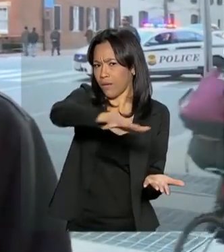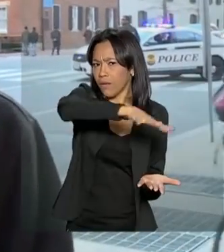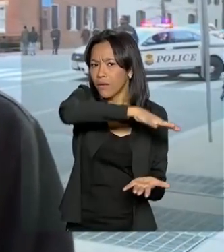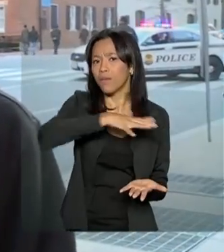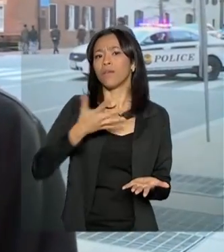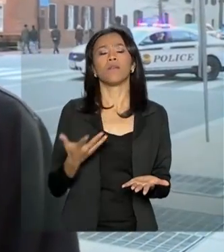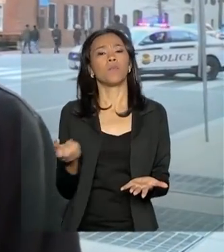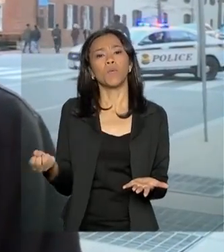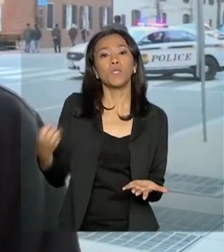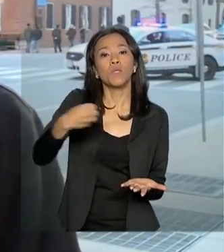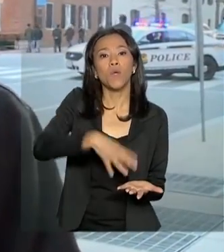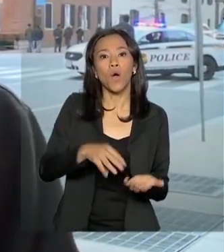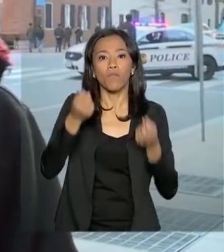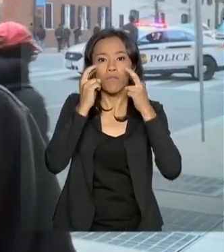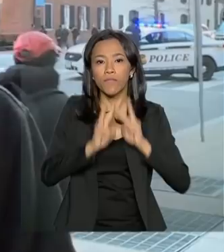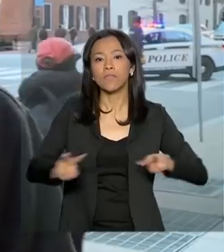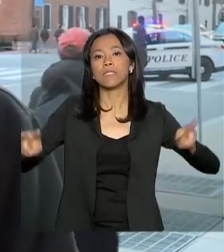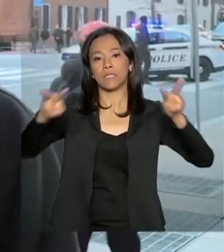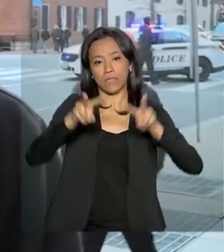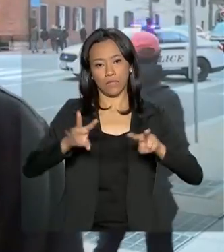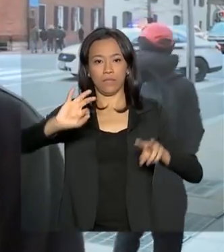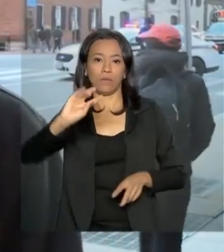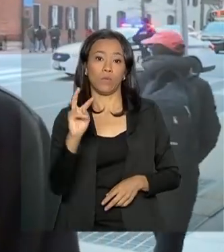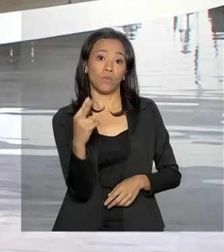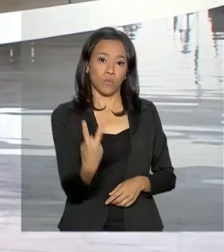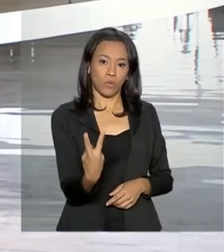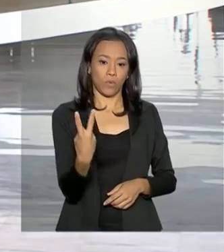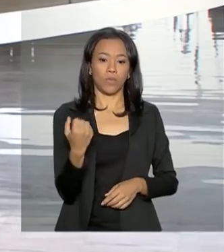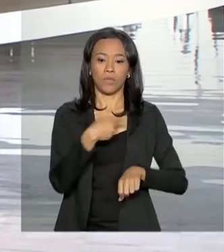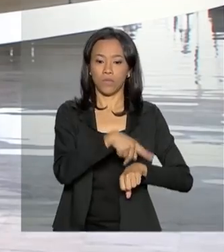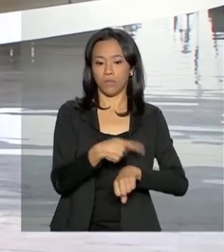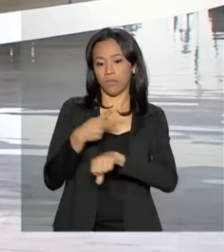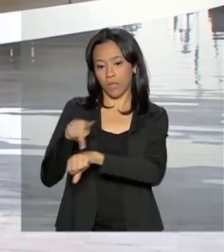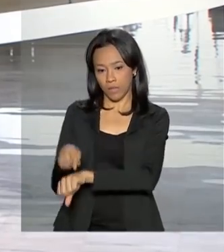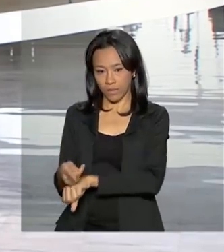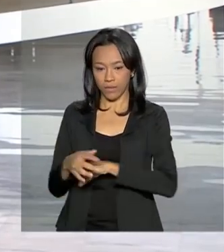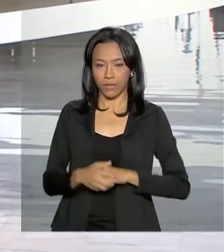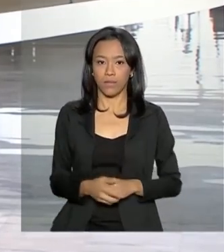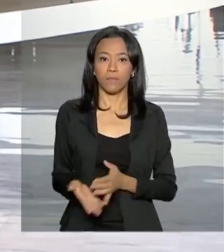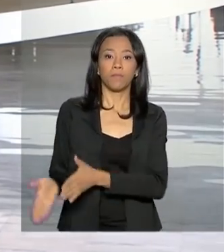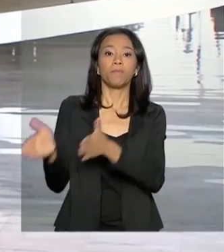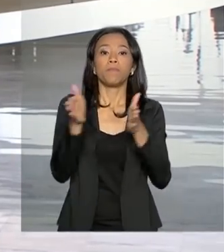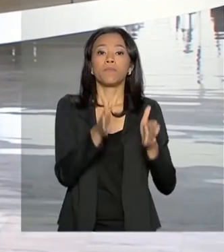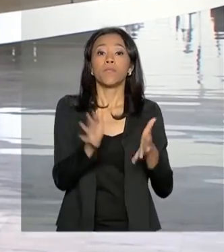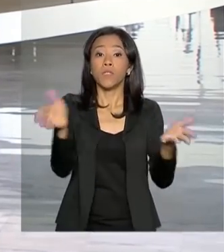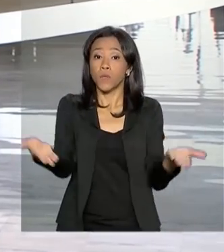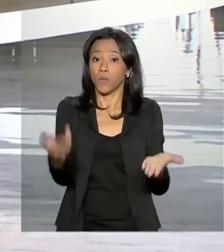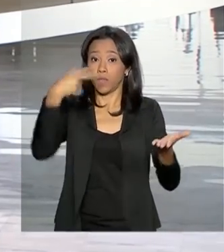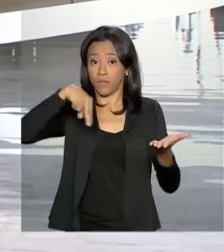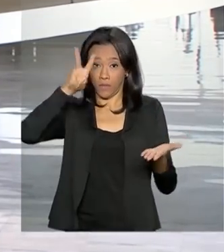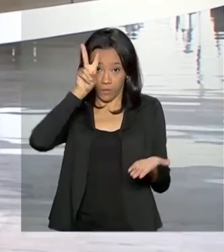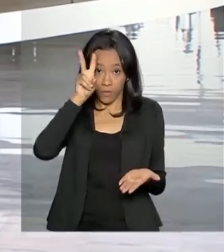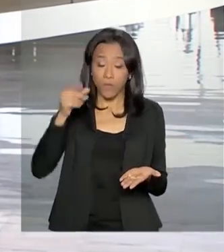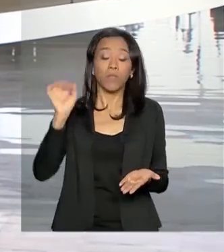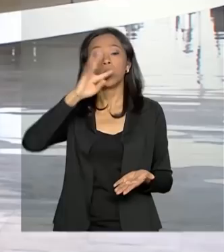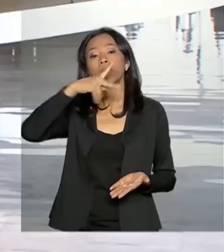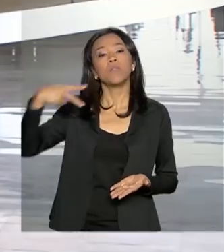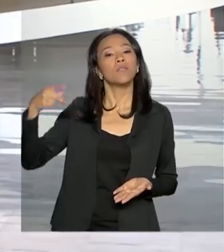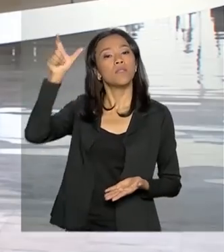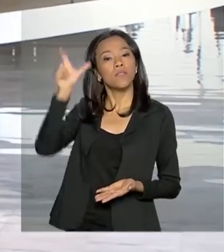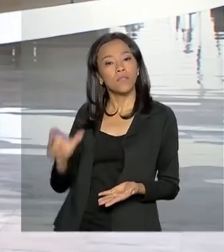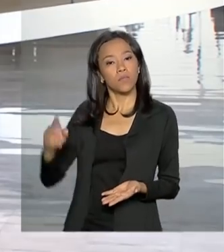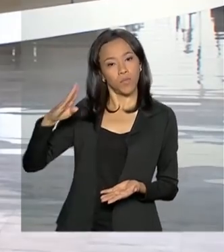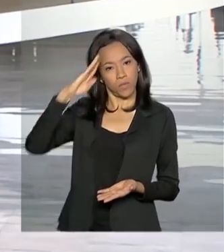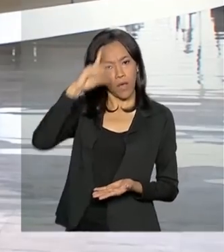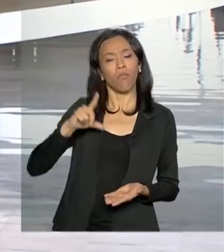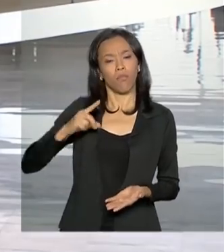verdadeira aliança entre Brasil e Estados Unidos em muitas áreas. E nesta segunda-feira, o presidente Jair Bolsonaro se